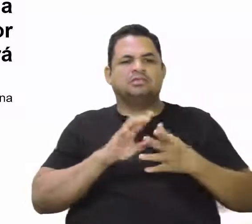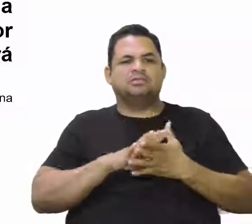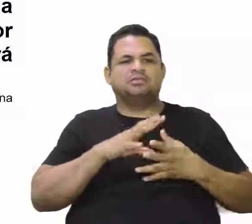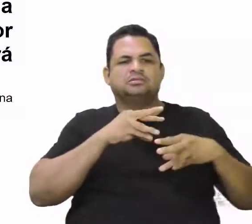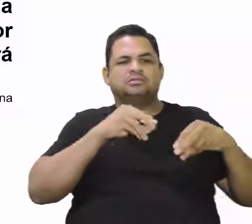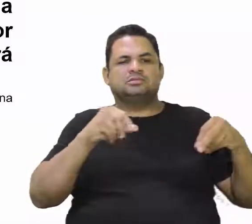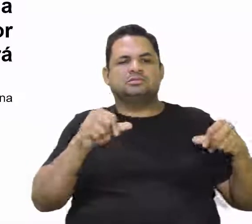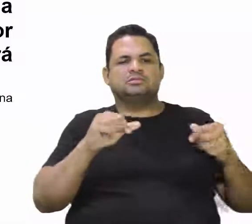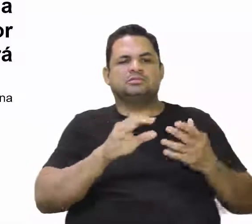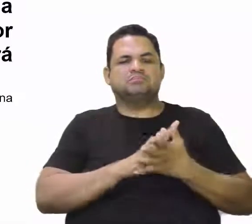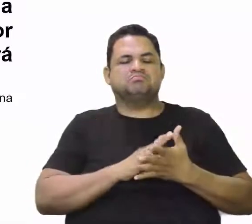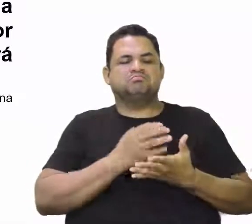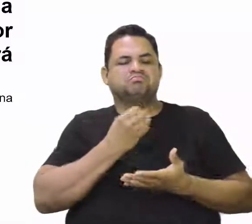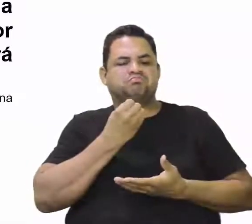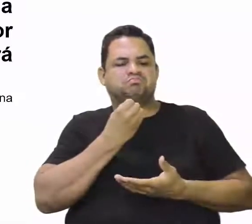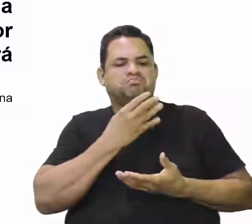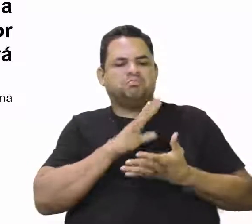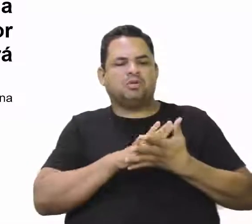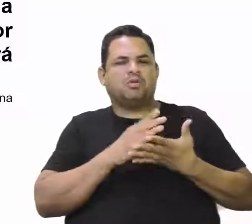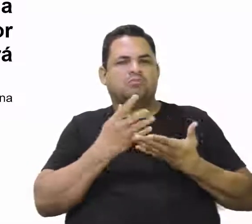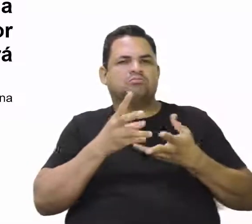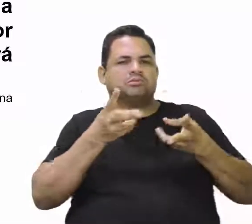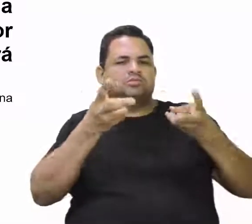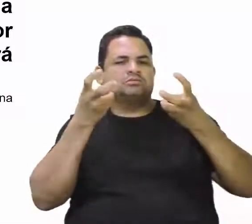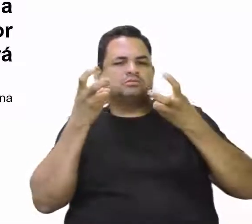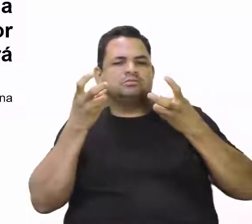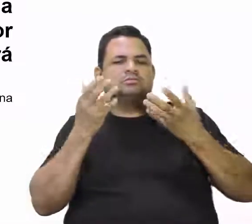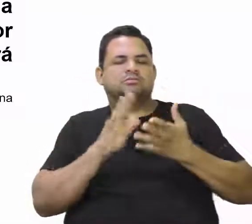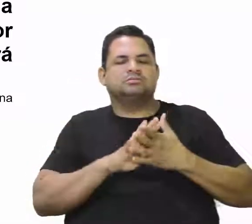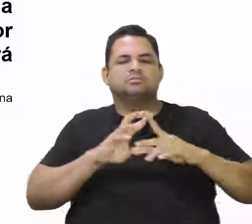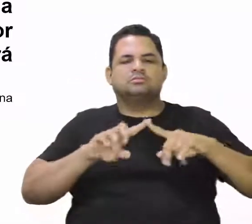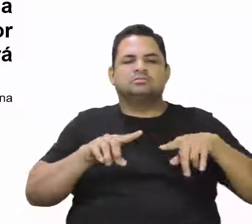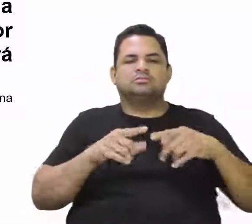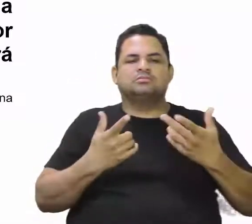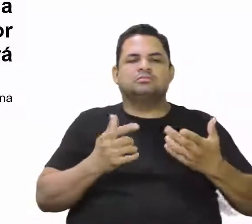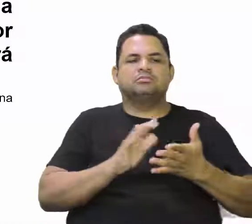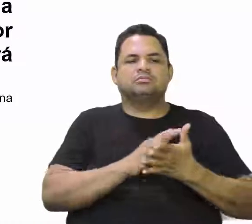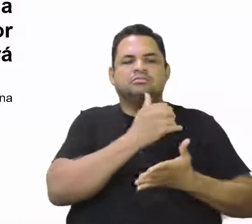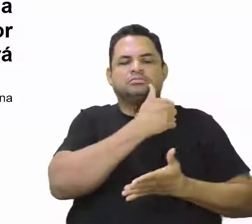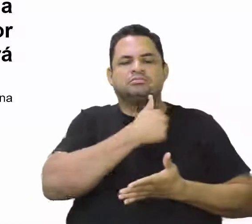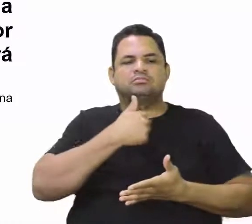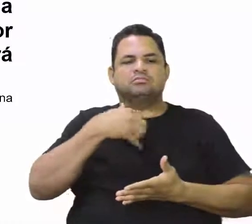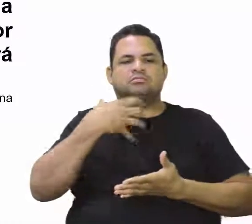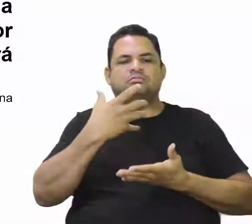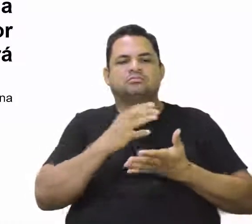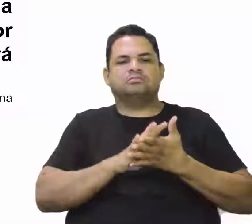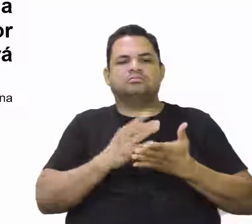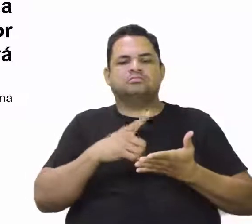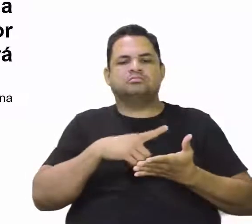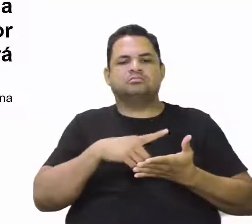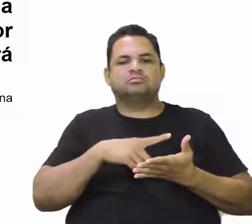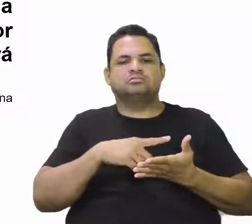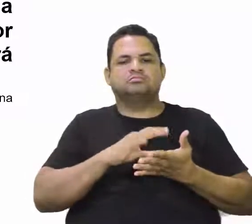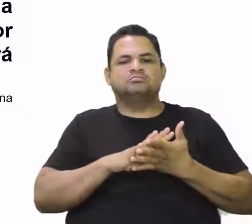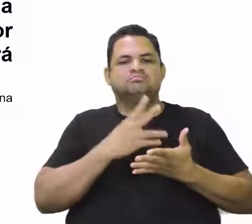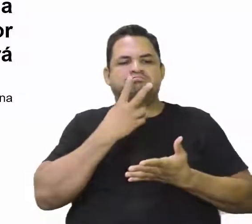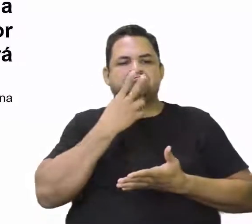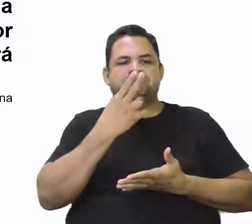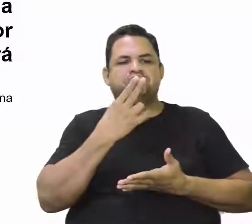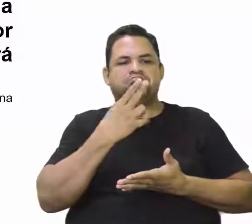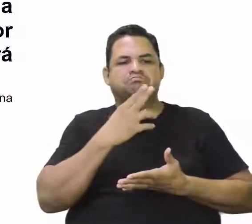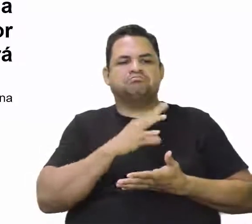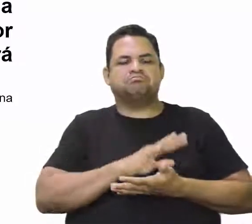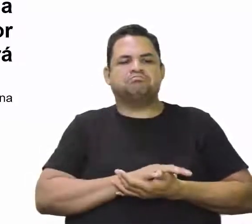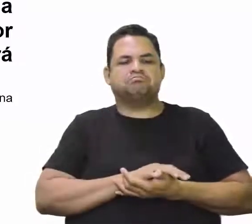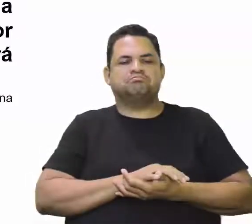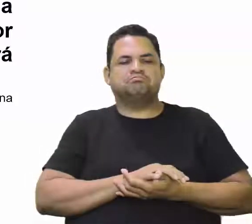terra em si é de muito bons ares. Porém, o melhor fruto que dela se pode tirar, me parece